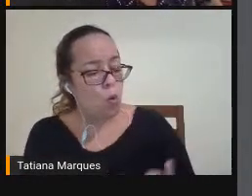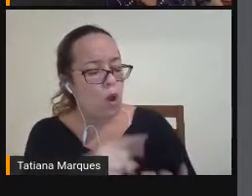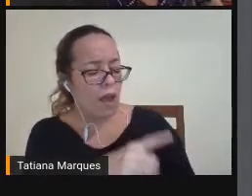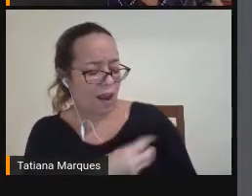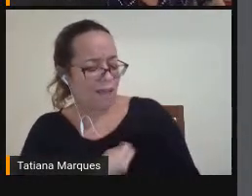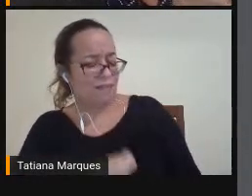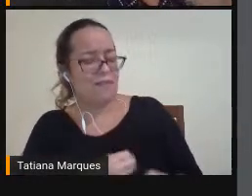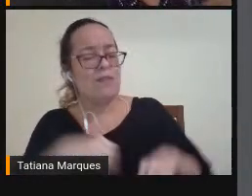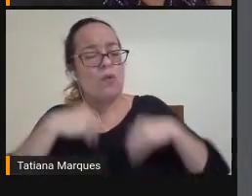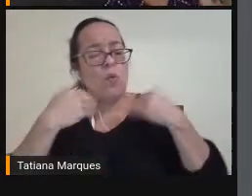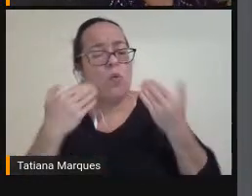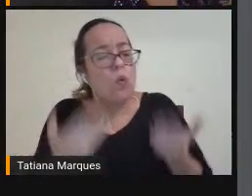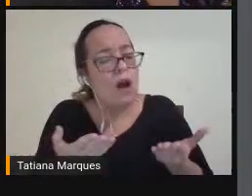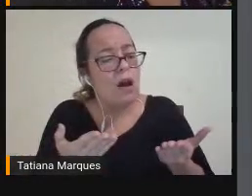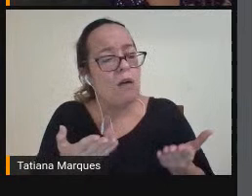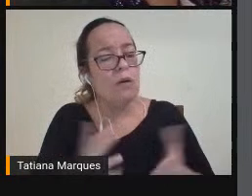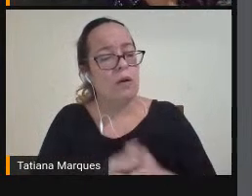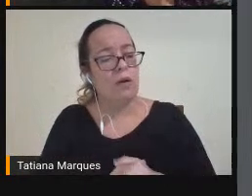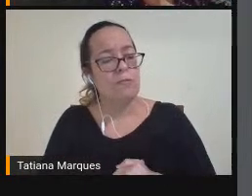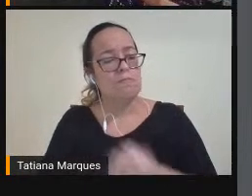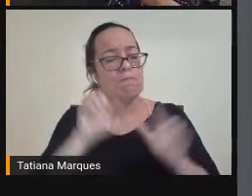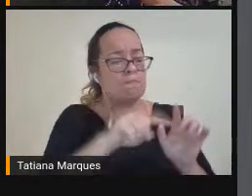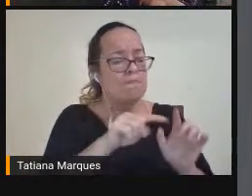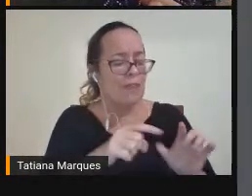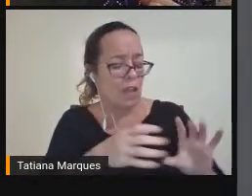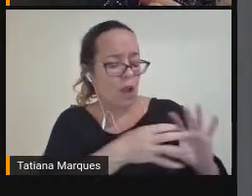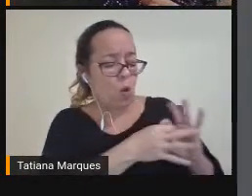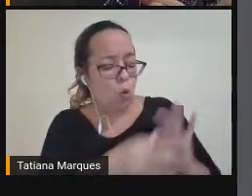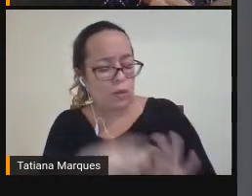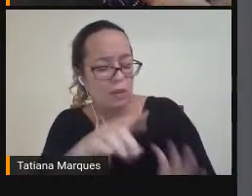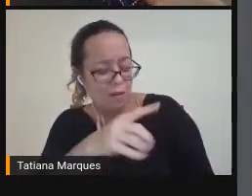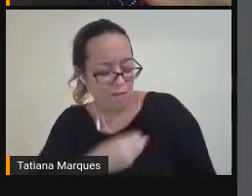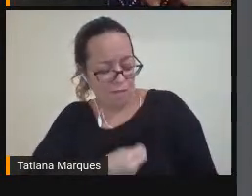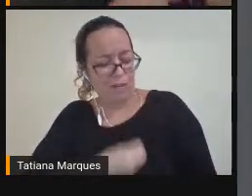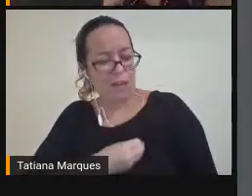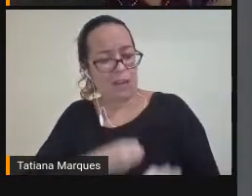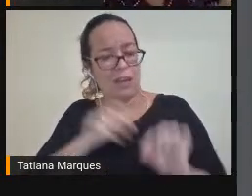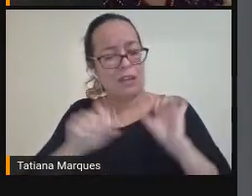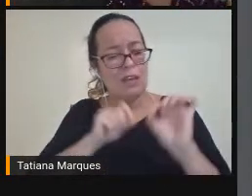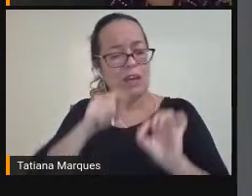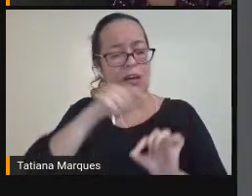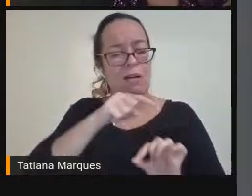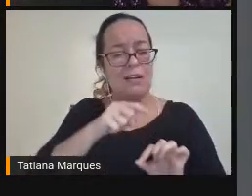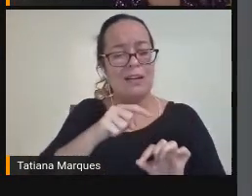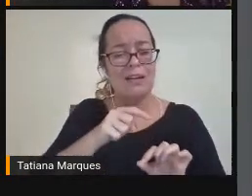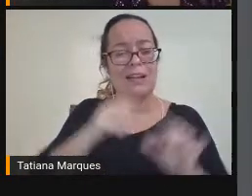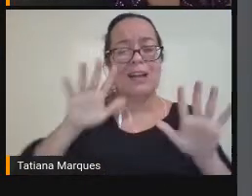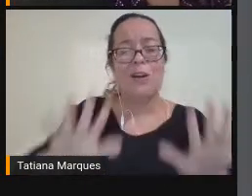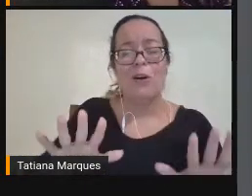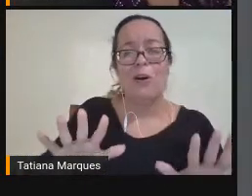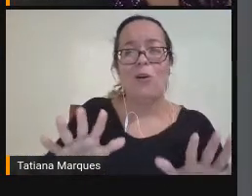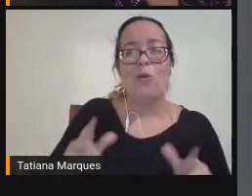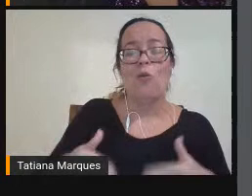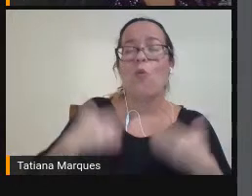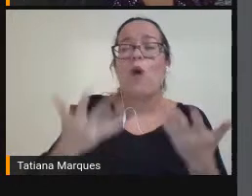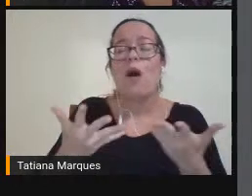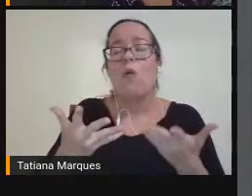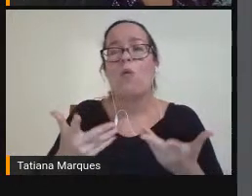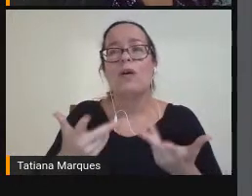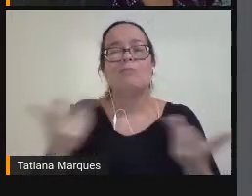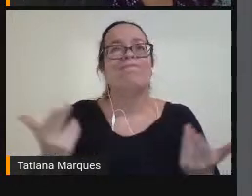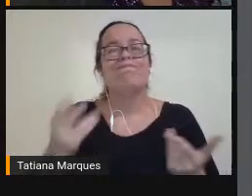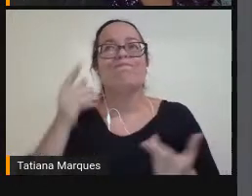Né? Nesse contexto De vida Dela Quais são as Grandes variáveis? Né?